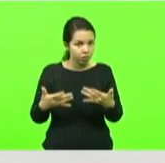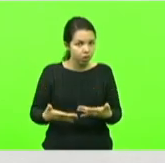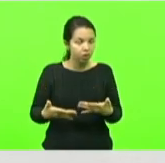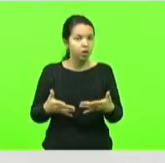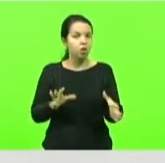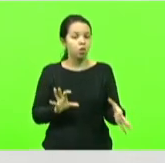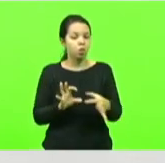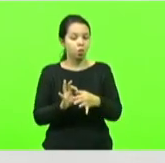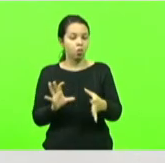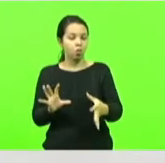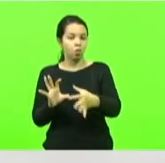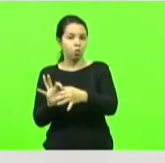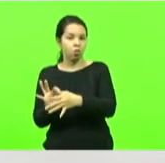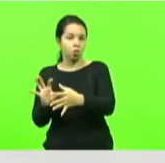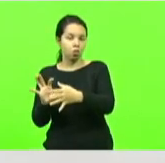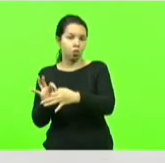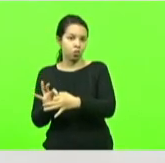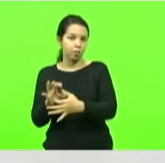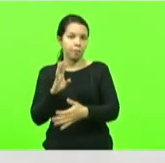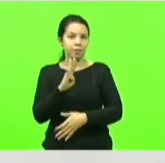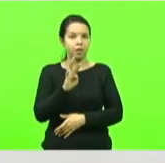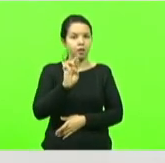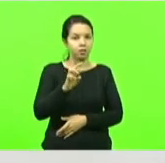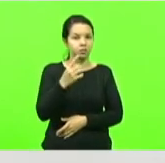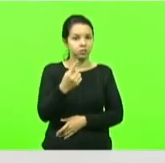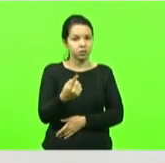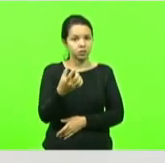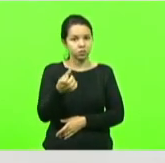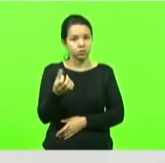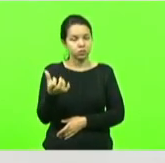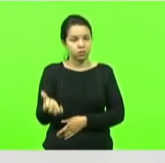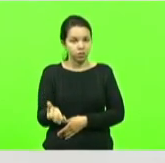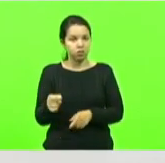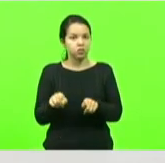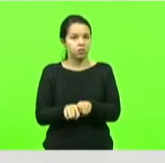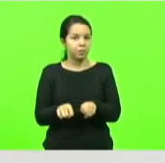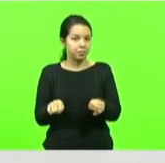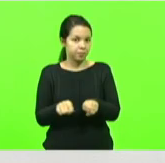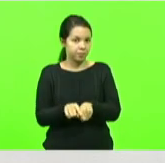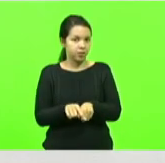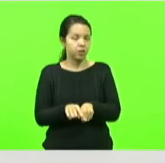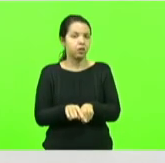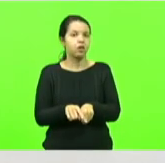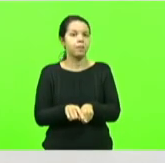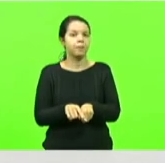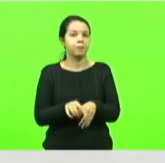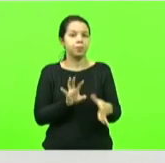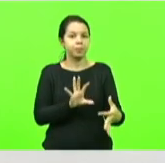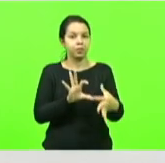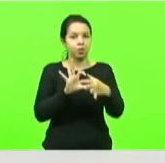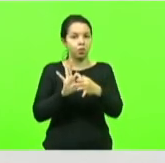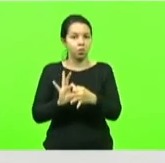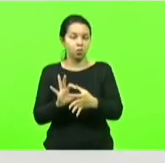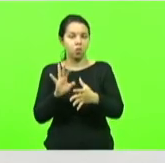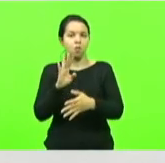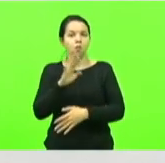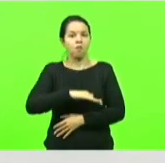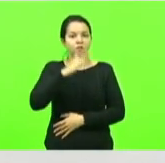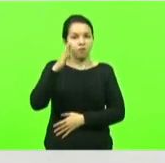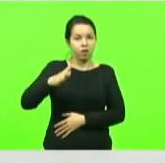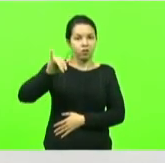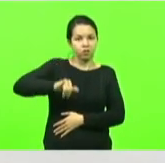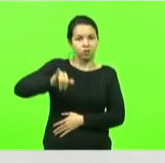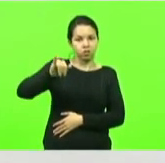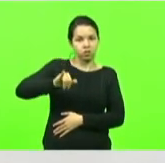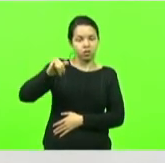-116 mas também faz a conexão com o nosso vale do Itajaí através dos